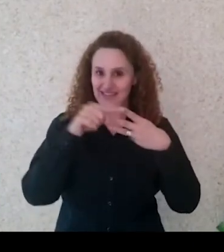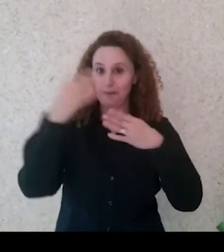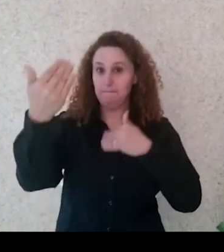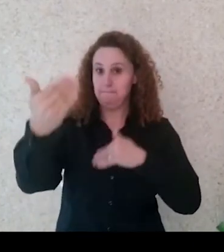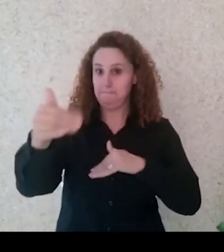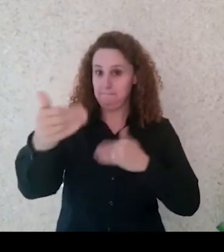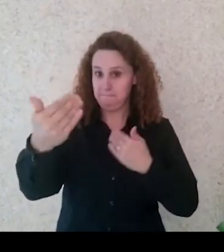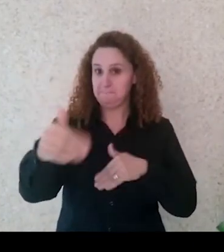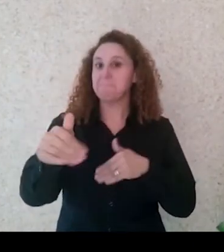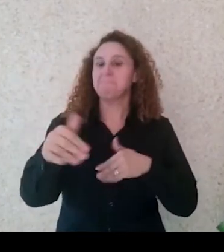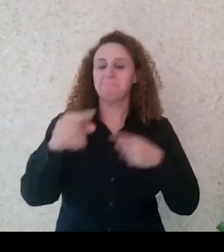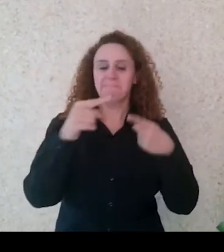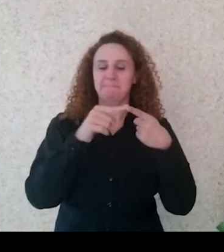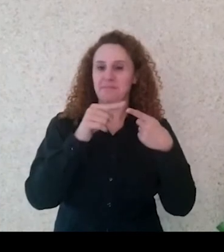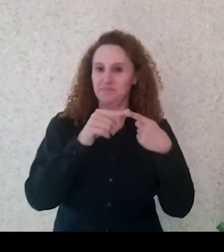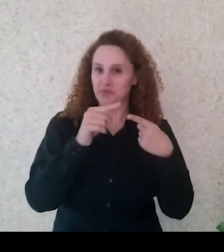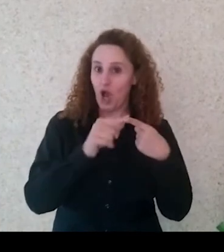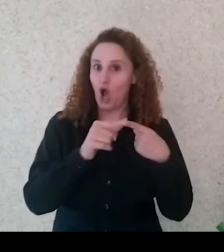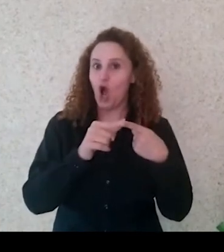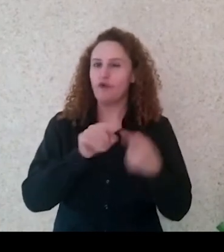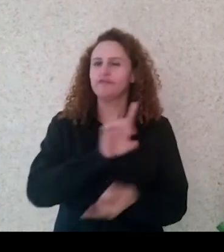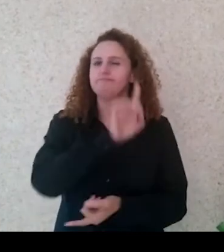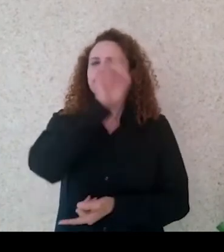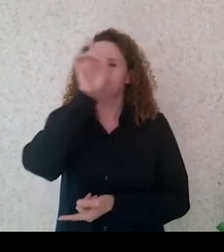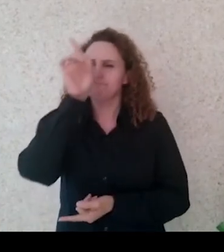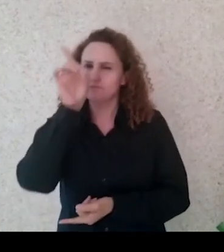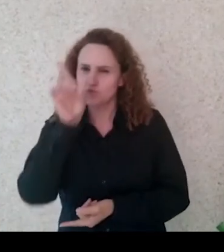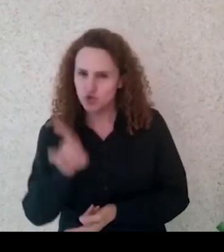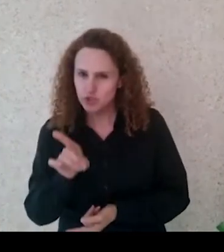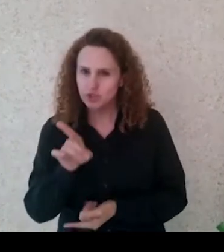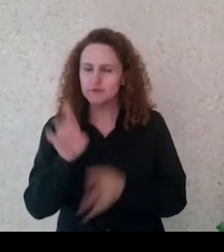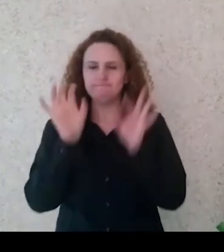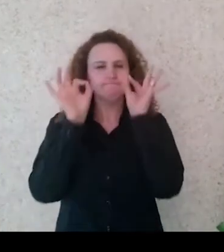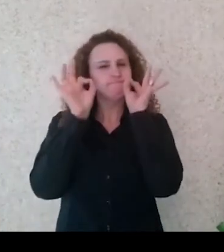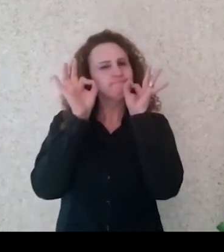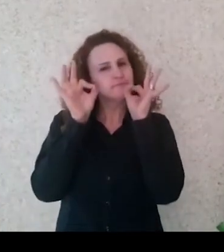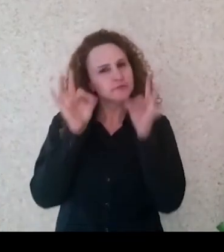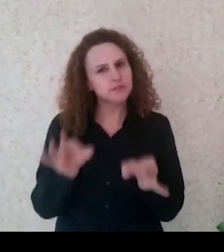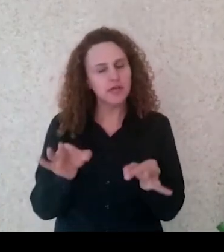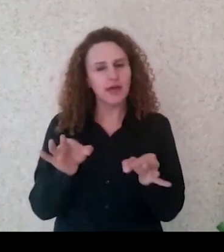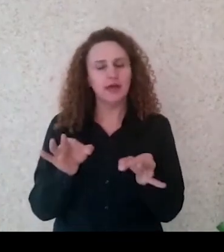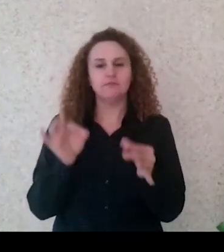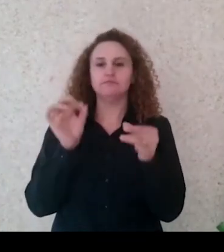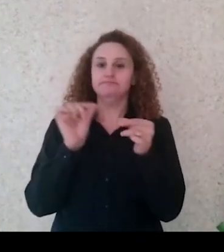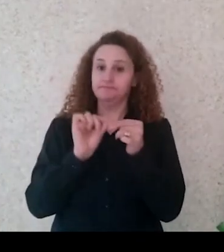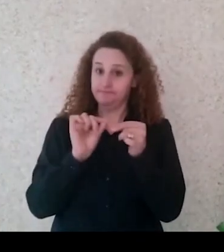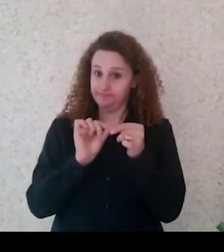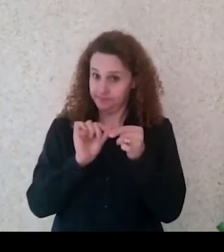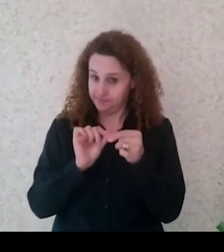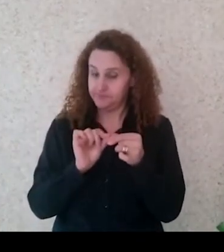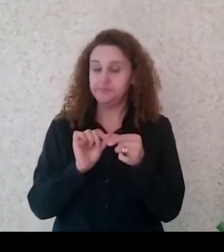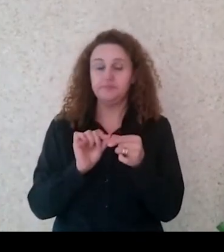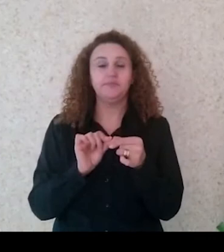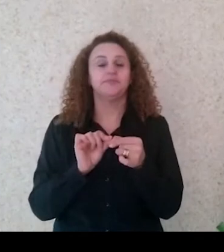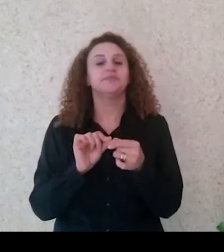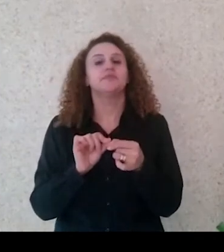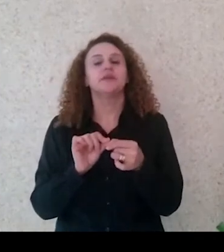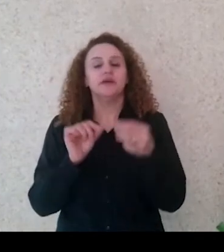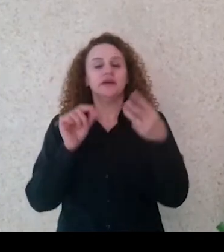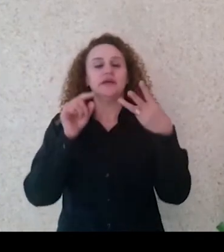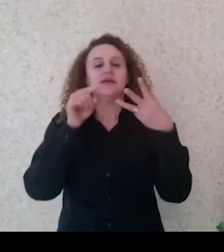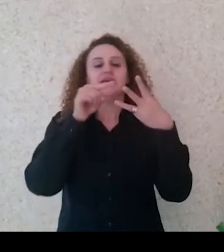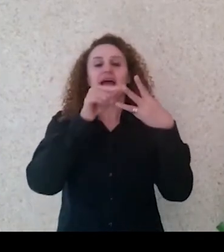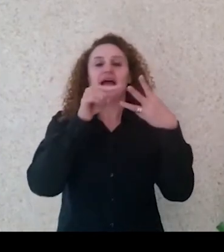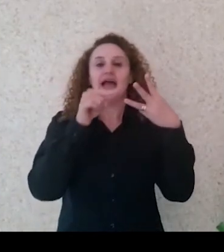né? Que ela tem data marcada para vocês fazerem. E duas